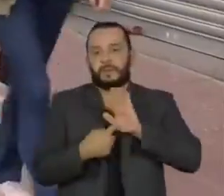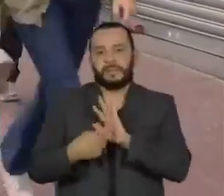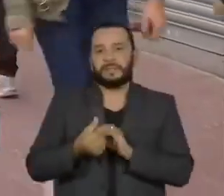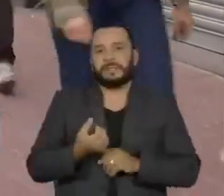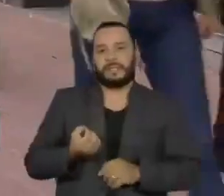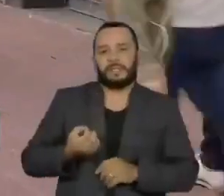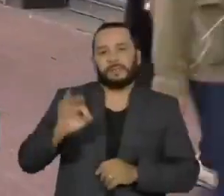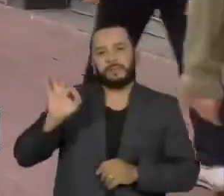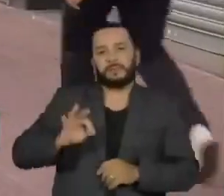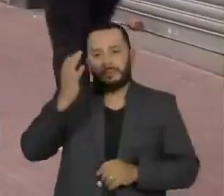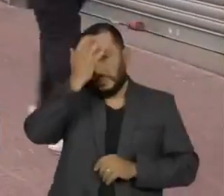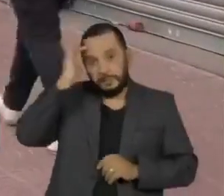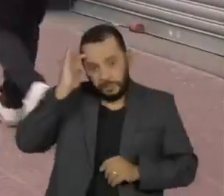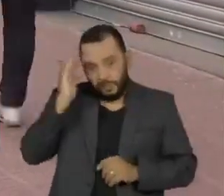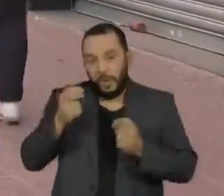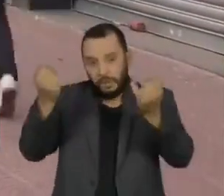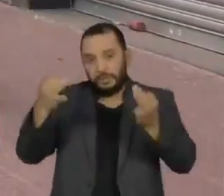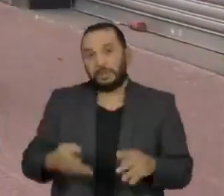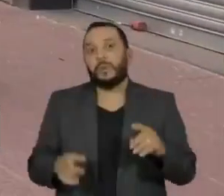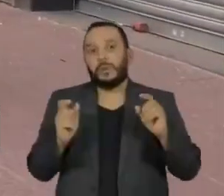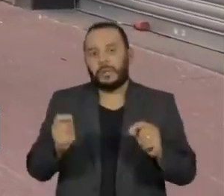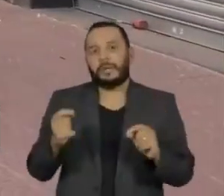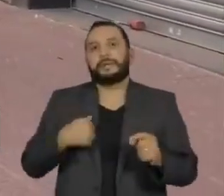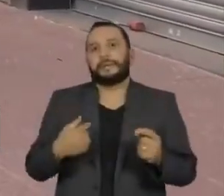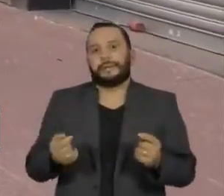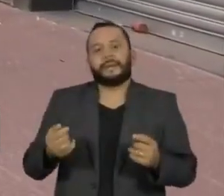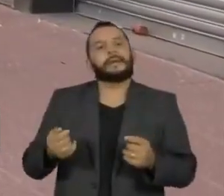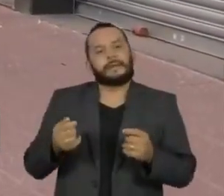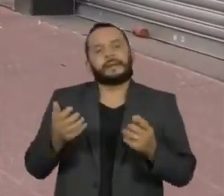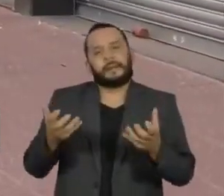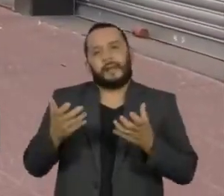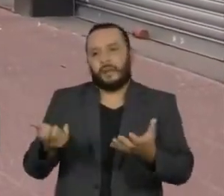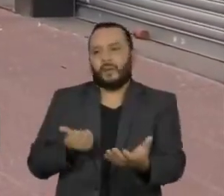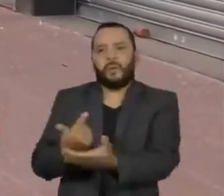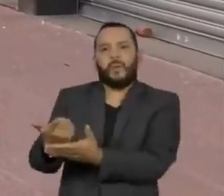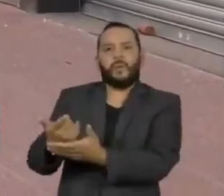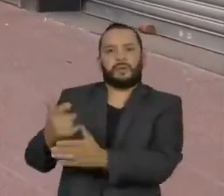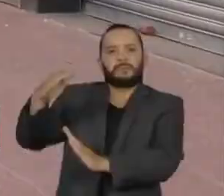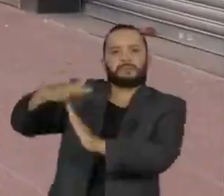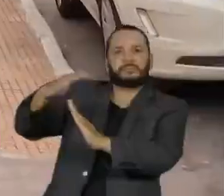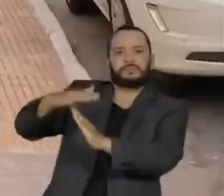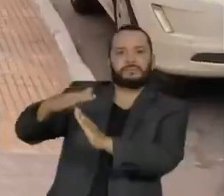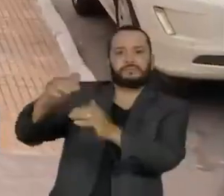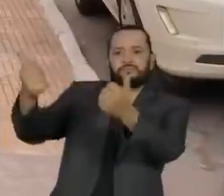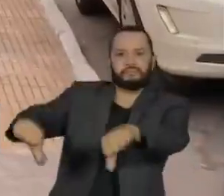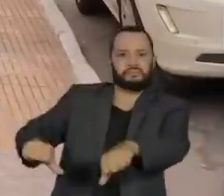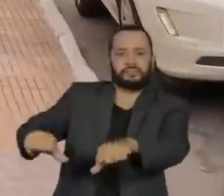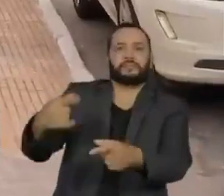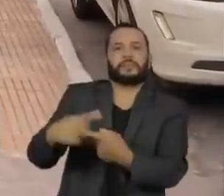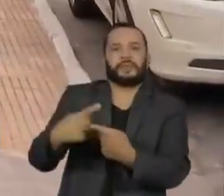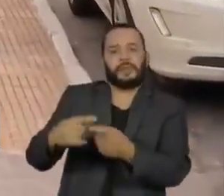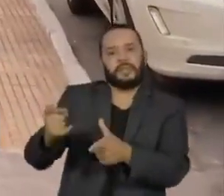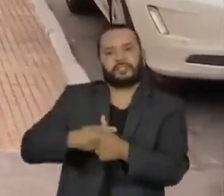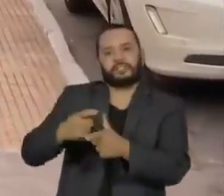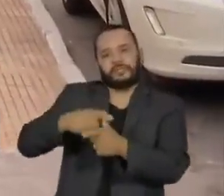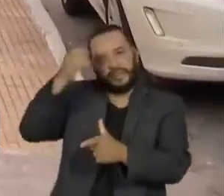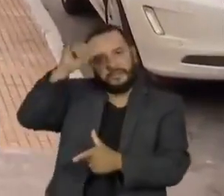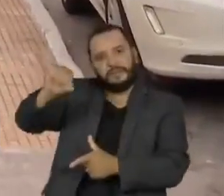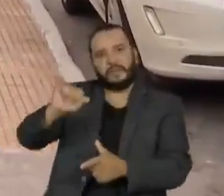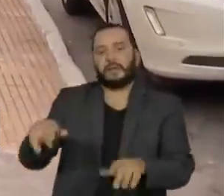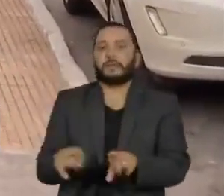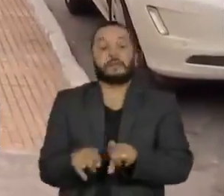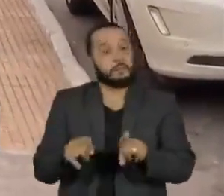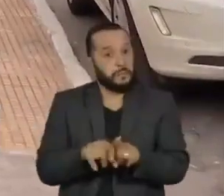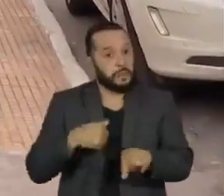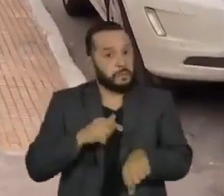do público pesquisado afirmava a intenção de adiar qualquer compra para se livrar de dívidas. Outra amostra de que a hora é de